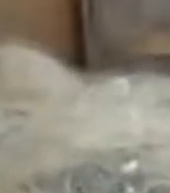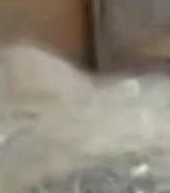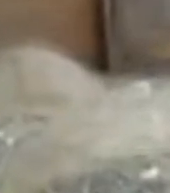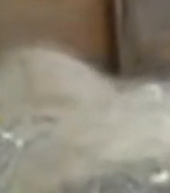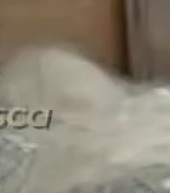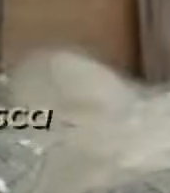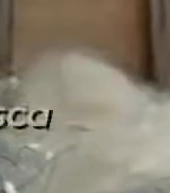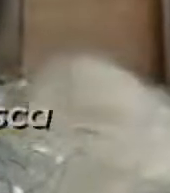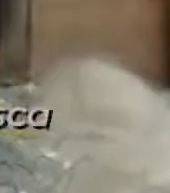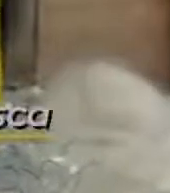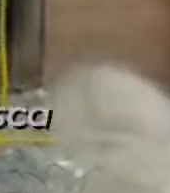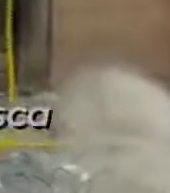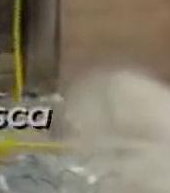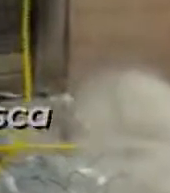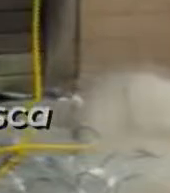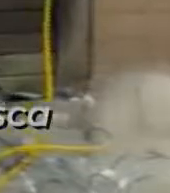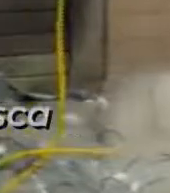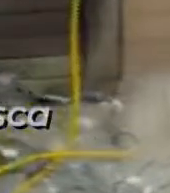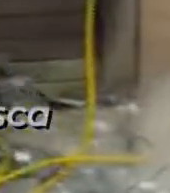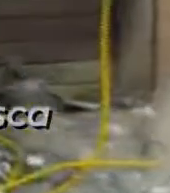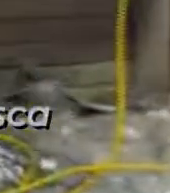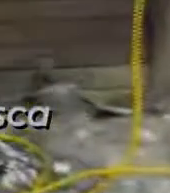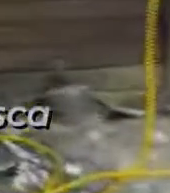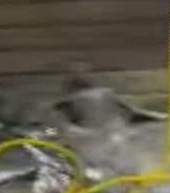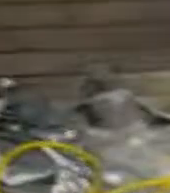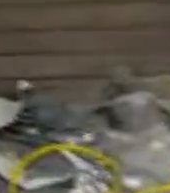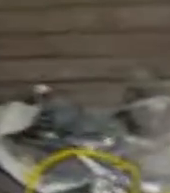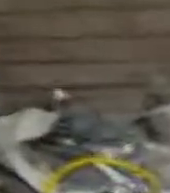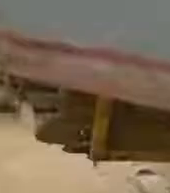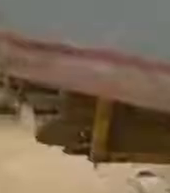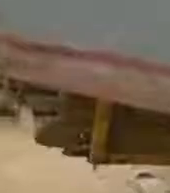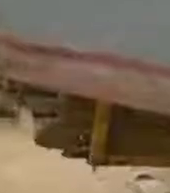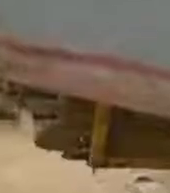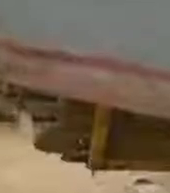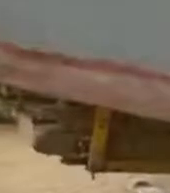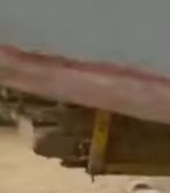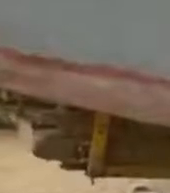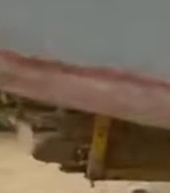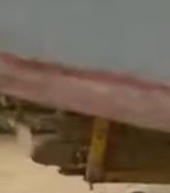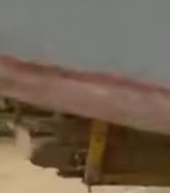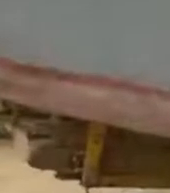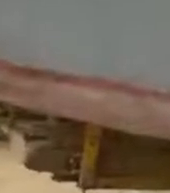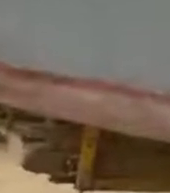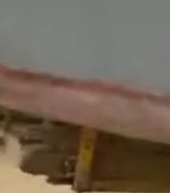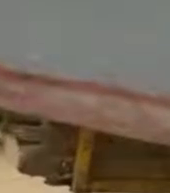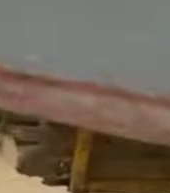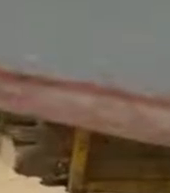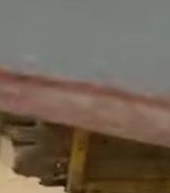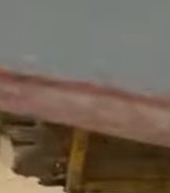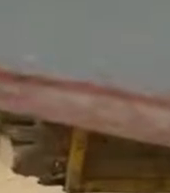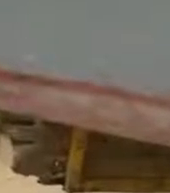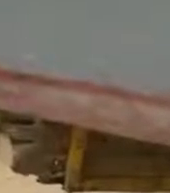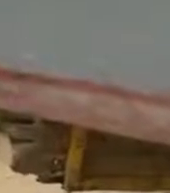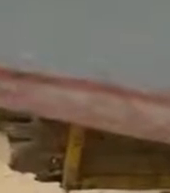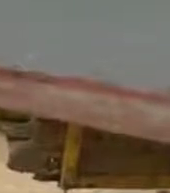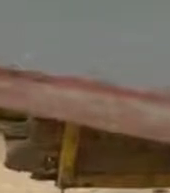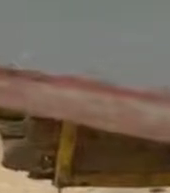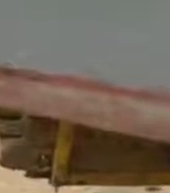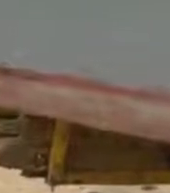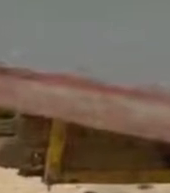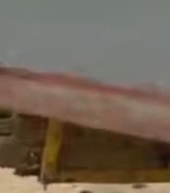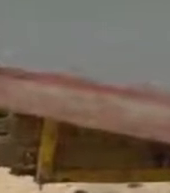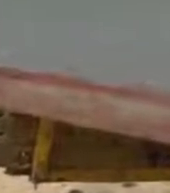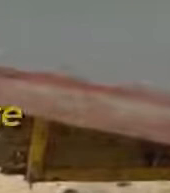nós estamos fazendo um trabalho, há algum tempo, pela comissão da pesca, voltado ao pescador catarinense, mas estamos aqui, para falar em específico, da pesca